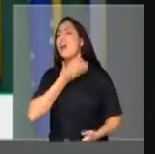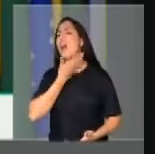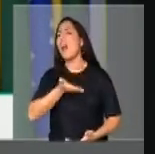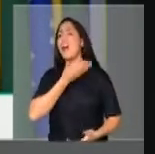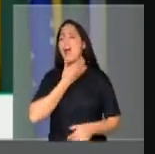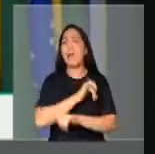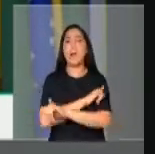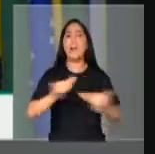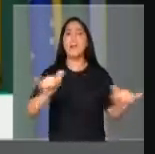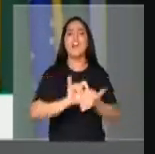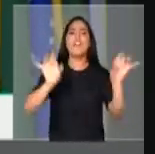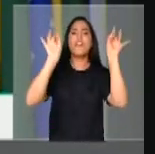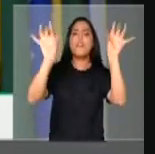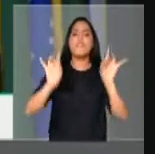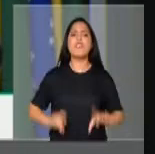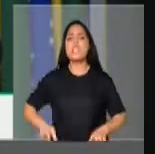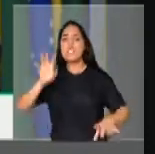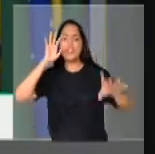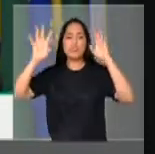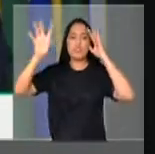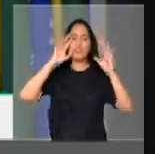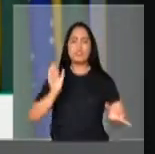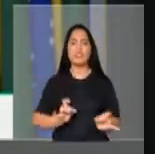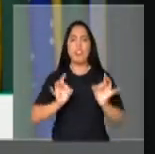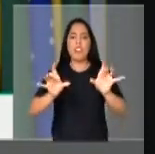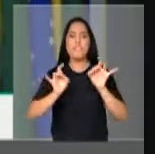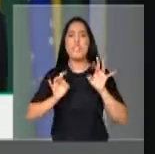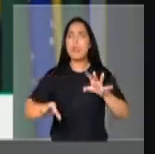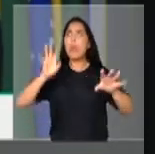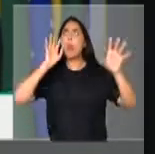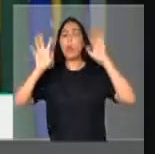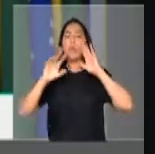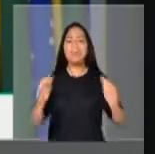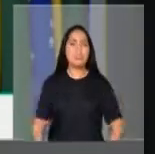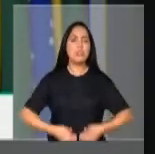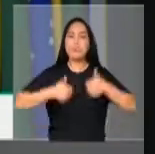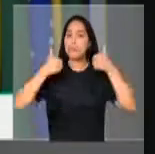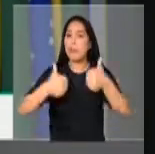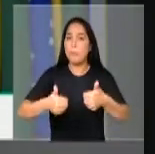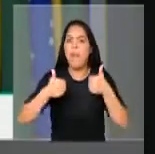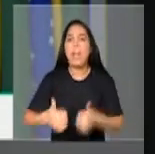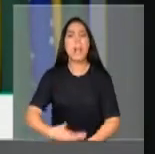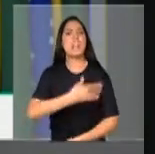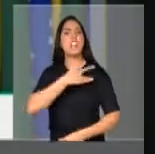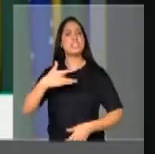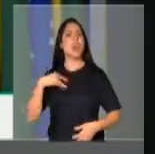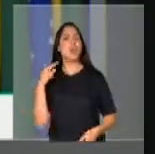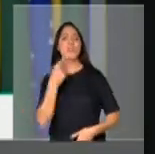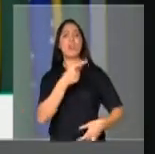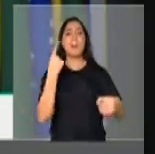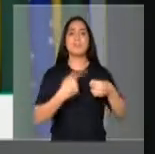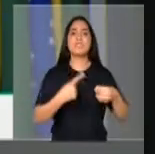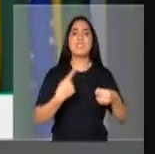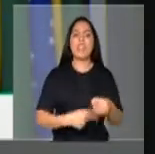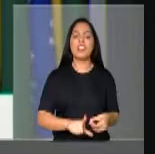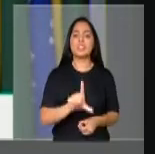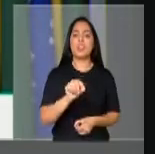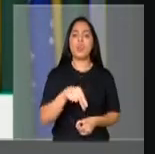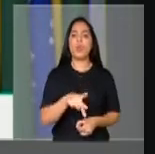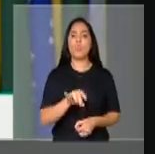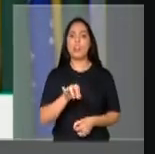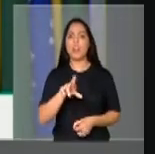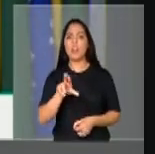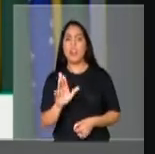vender sonho e entregar ilusão, senhor deputado, que tá tudo bem na saúde de Londrina, o povo tá